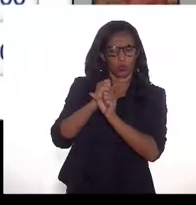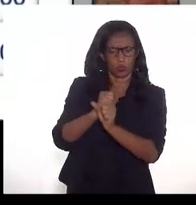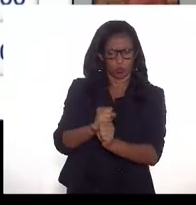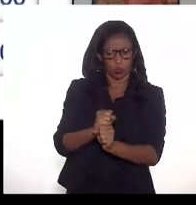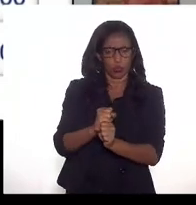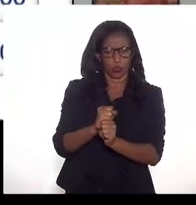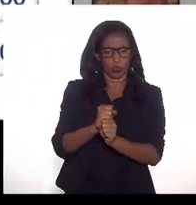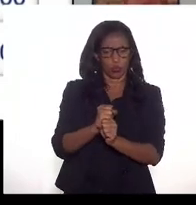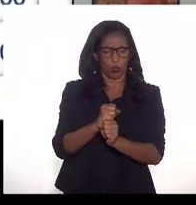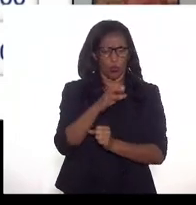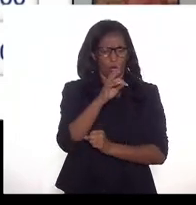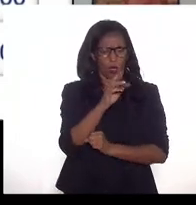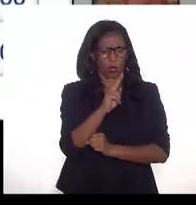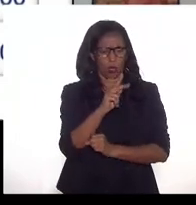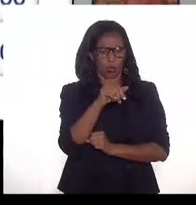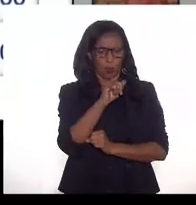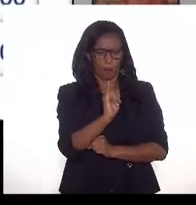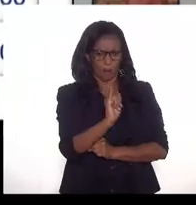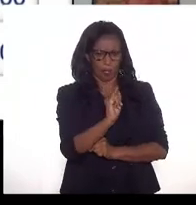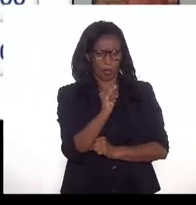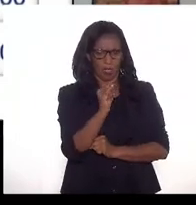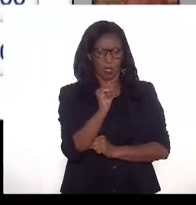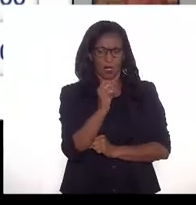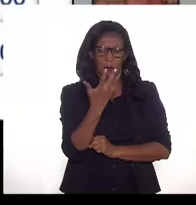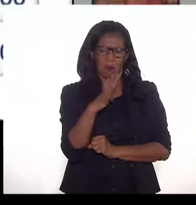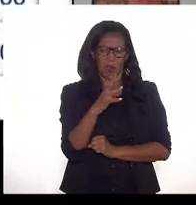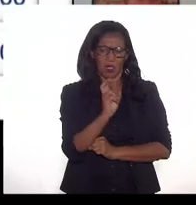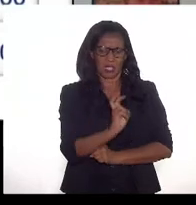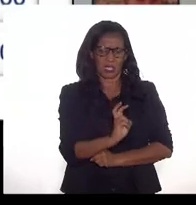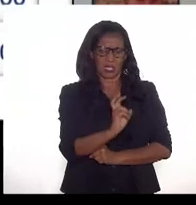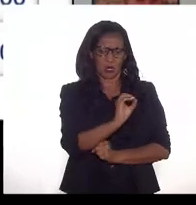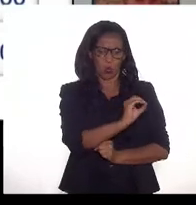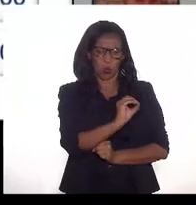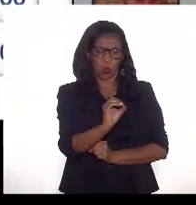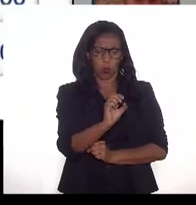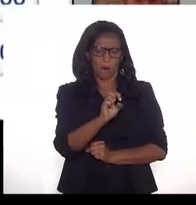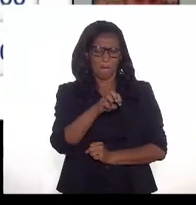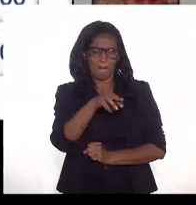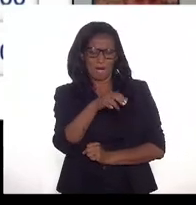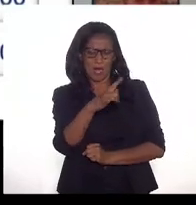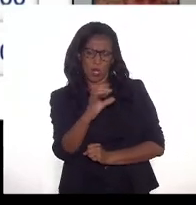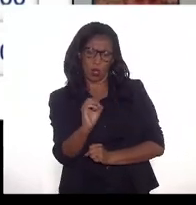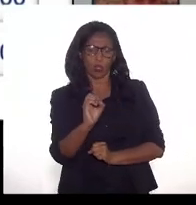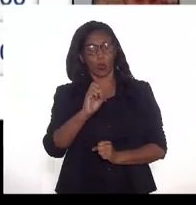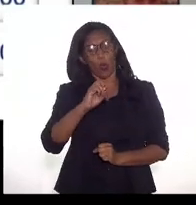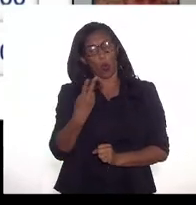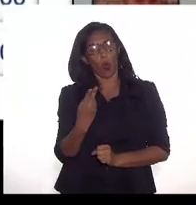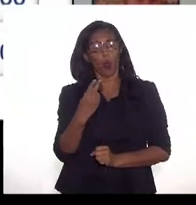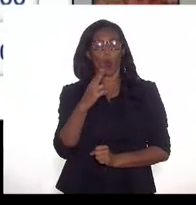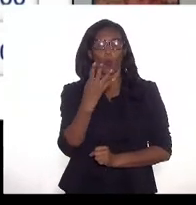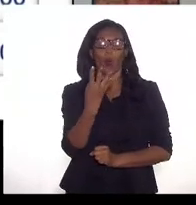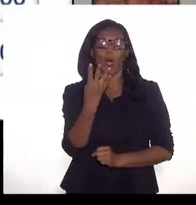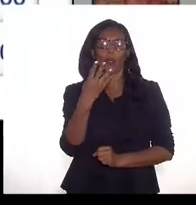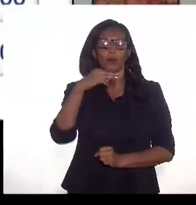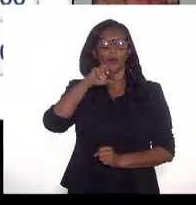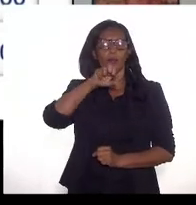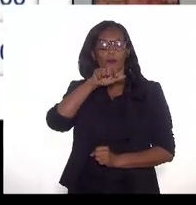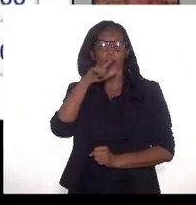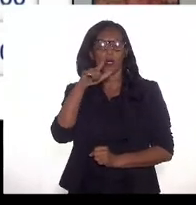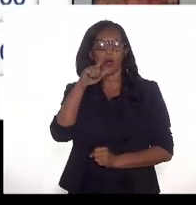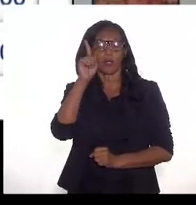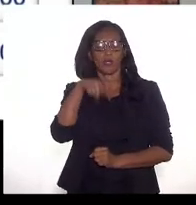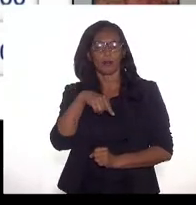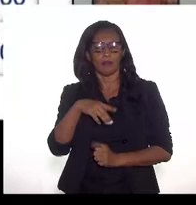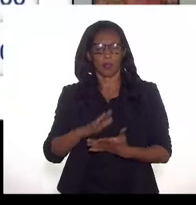de Tupi, essa depreciação de 5 milhões, 90% dela, ou 4,5 vai ser alocada na dedução do campo de